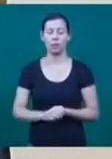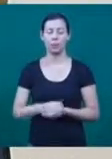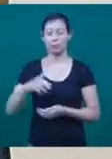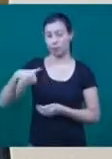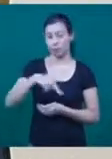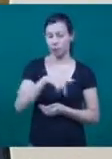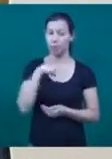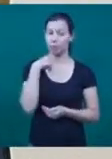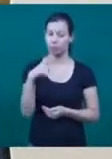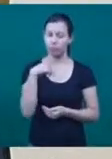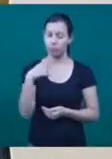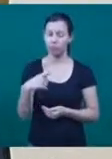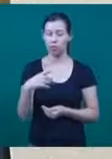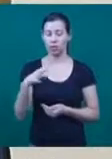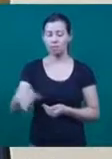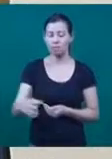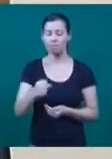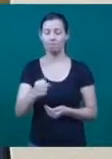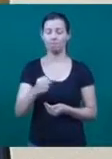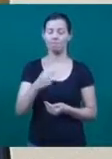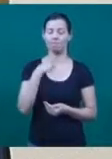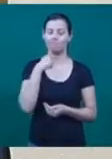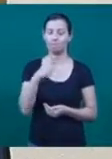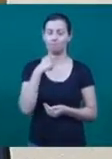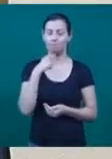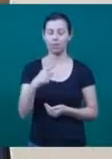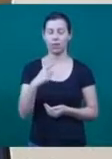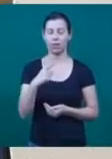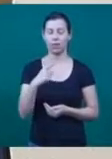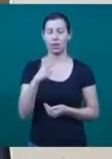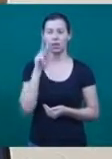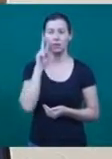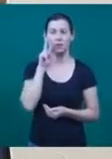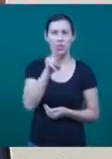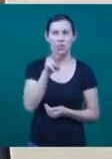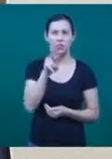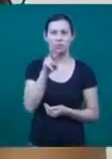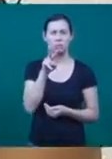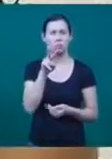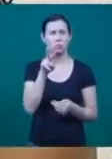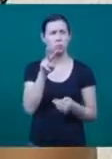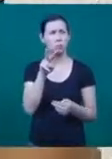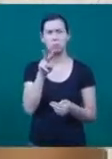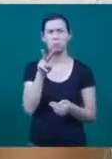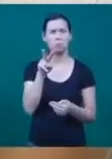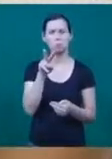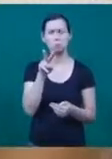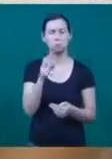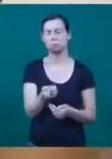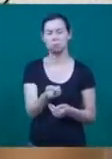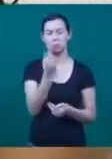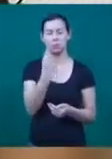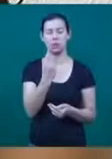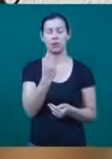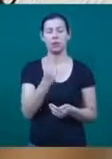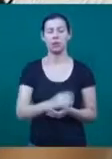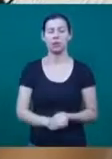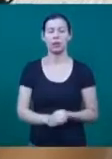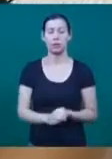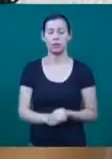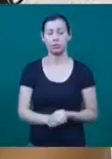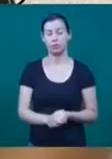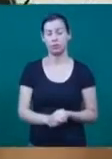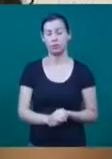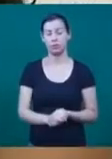não estava conseguindo segurar nada com as mãos direito. Eu estava tendo visão dupla. A estudante passou por três tratamentos